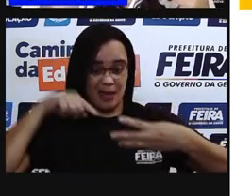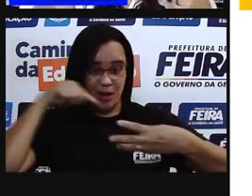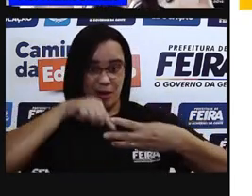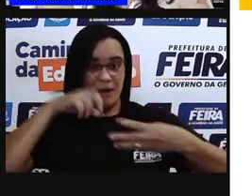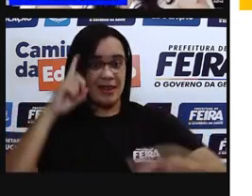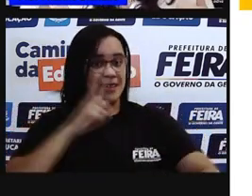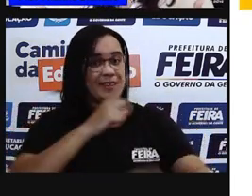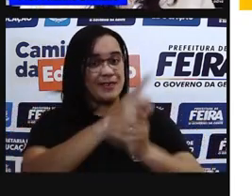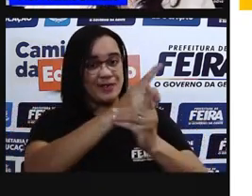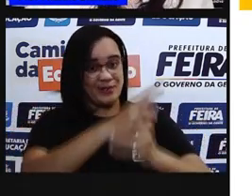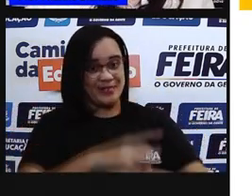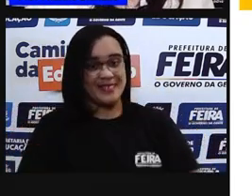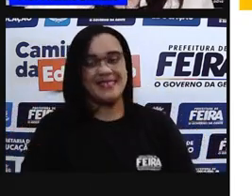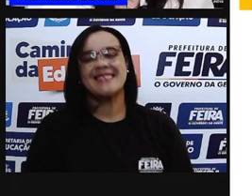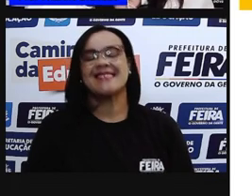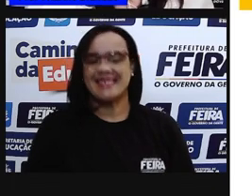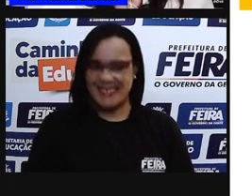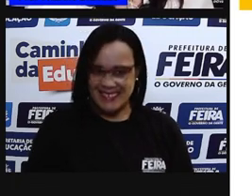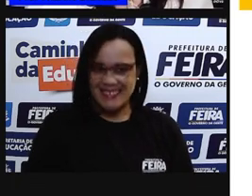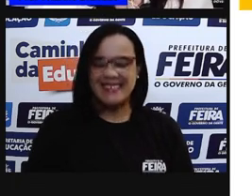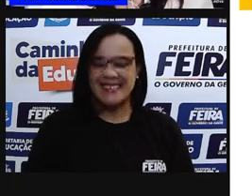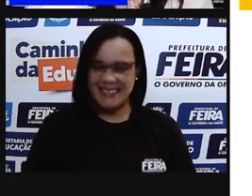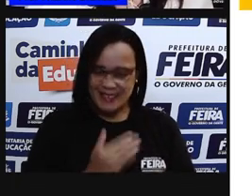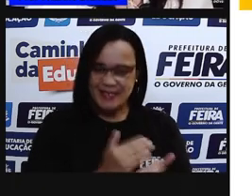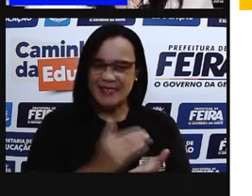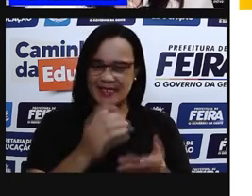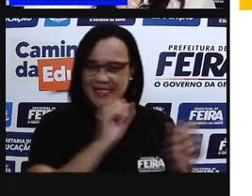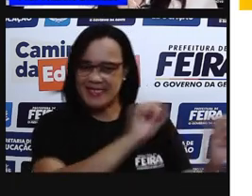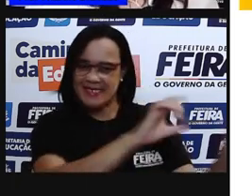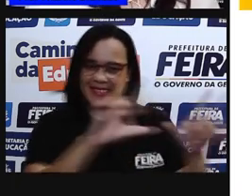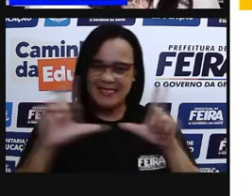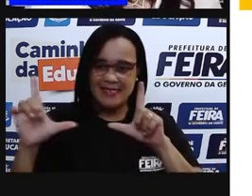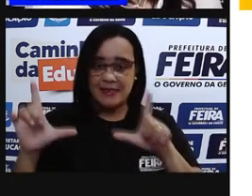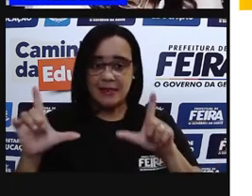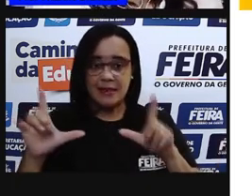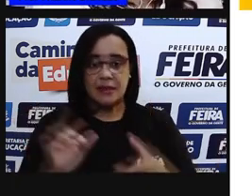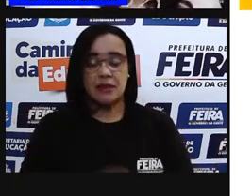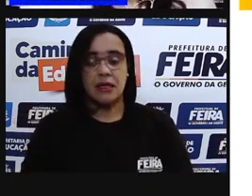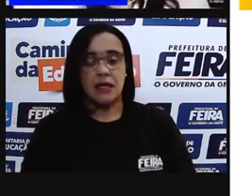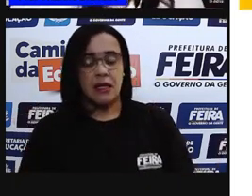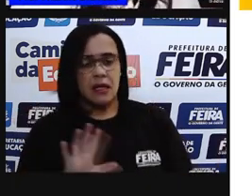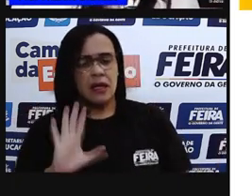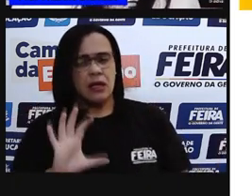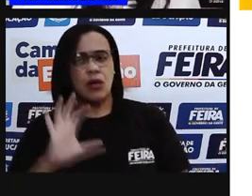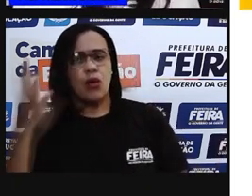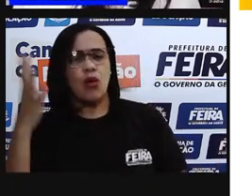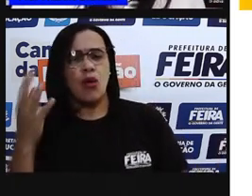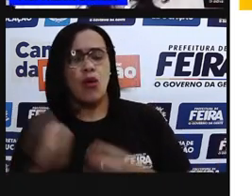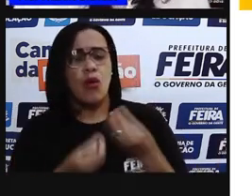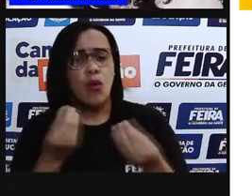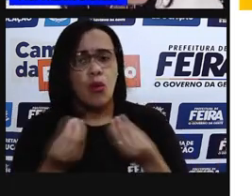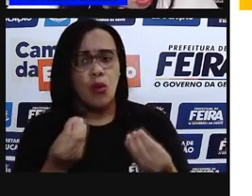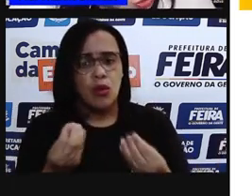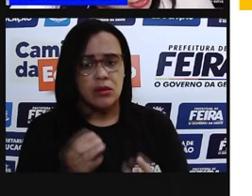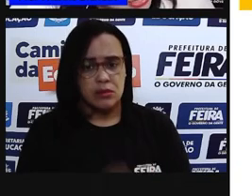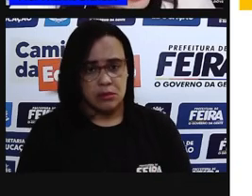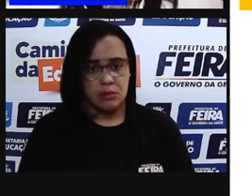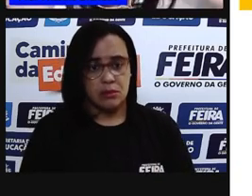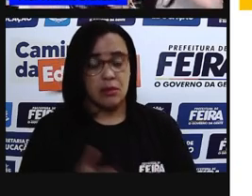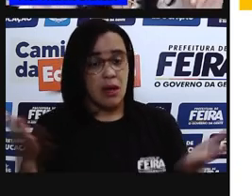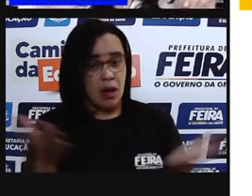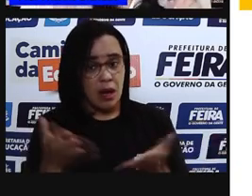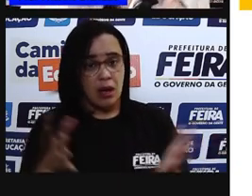até aqui? Beleza? Então, vamos seguir mais um pouquinho. O que acontece? A gente vai terminando a aula, né? Porque senão fica muito